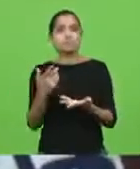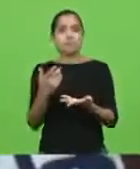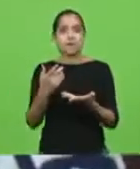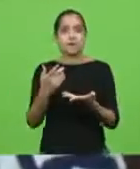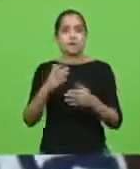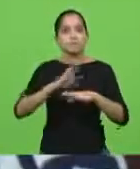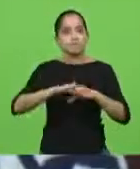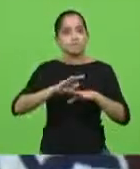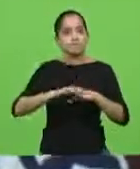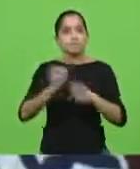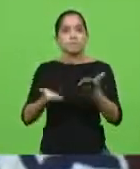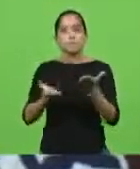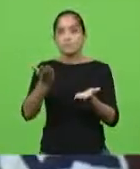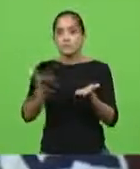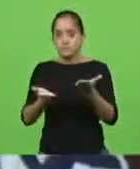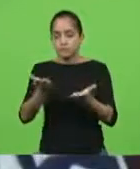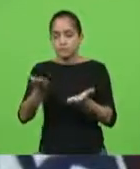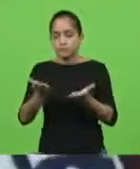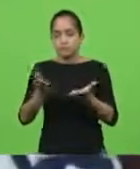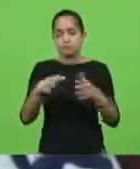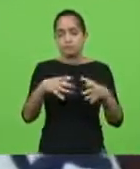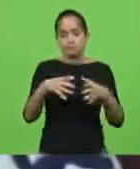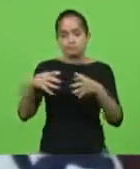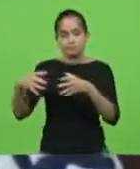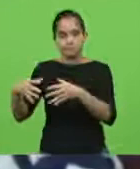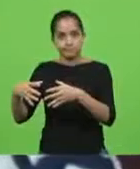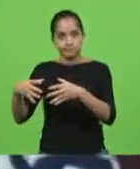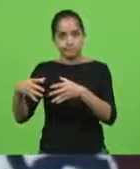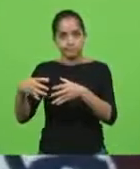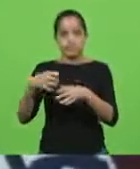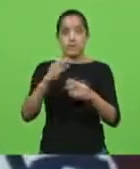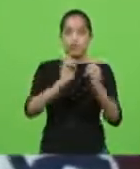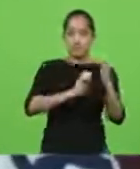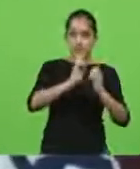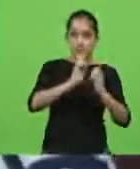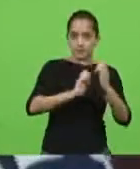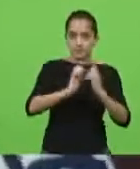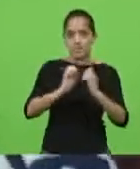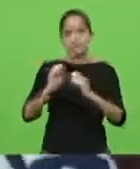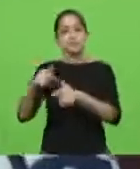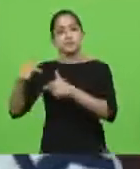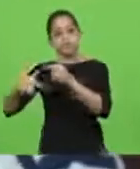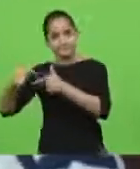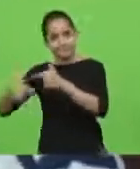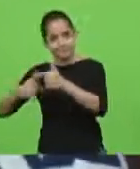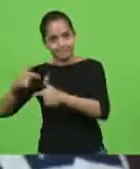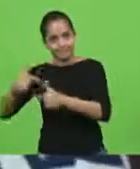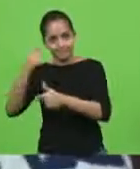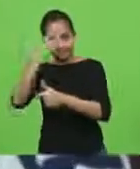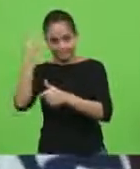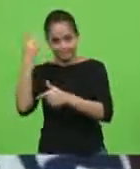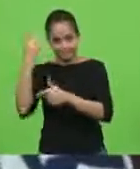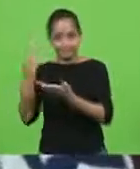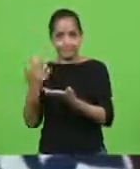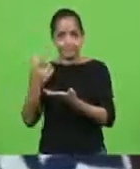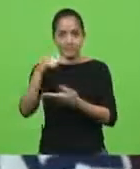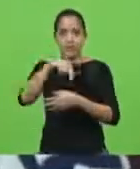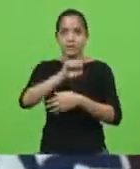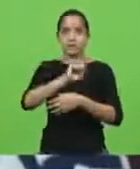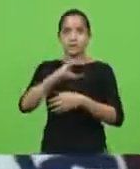e equilíbrio entre as partes, ou seja, empresários e trabalhadores. Santa Catarina é um estado